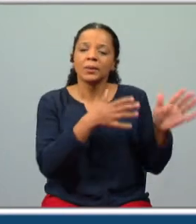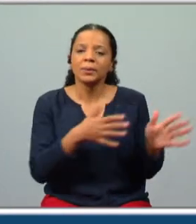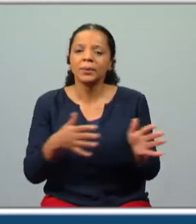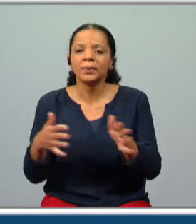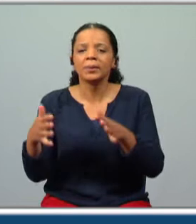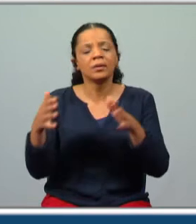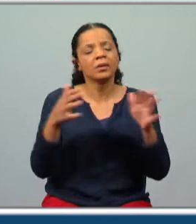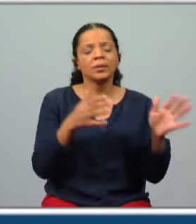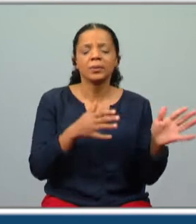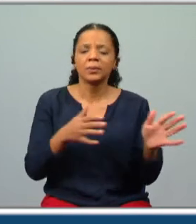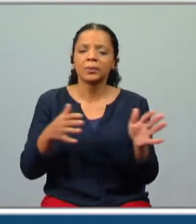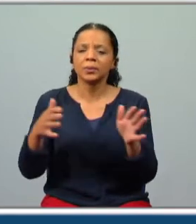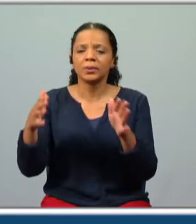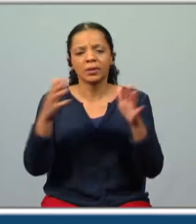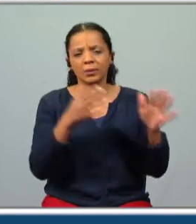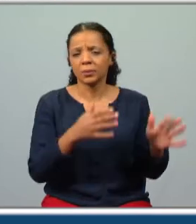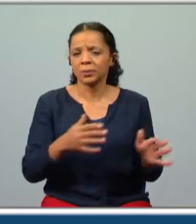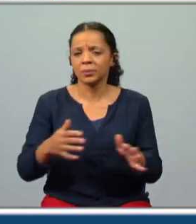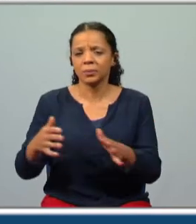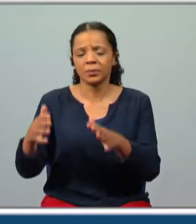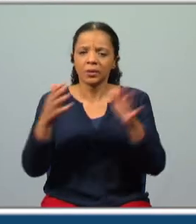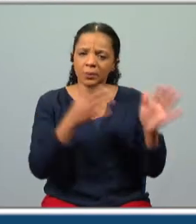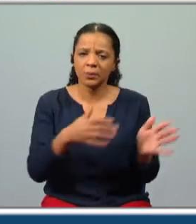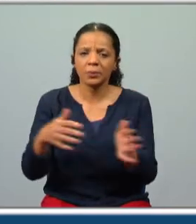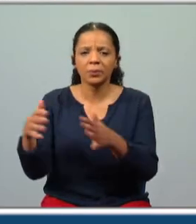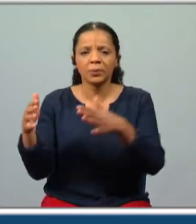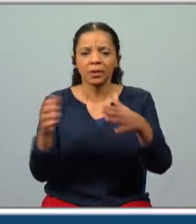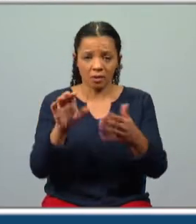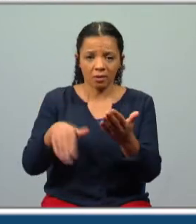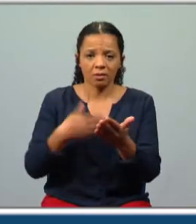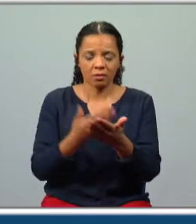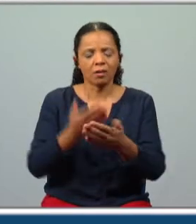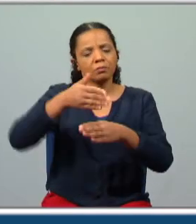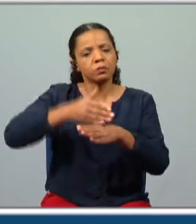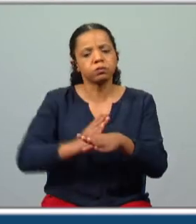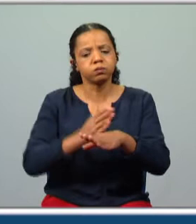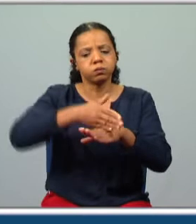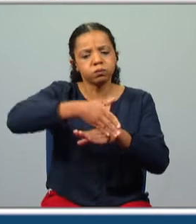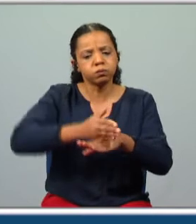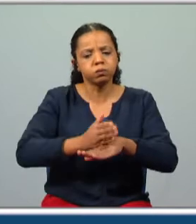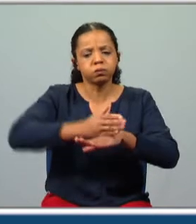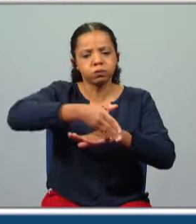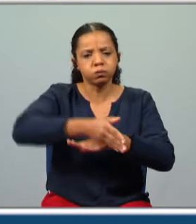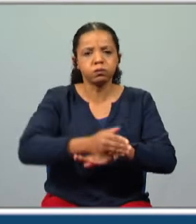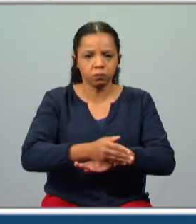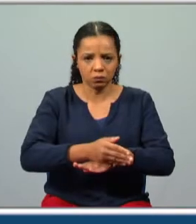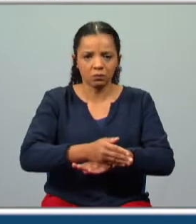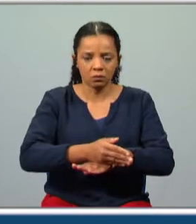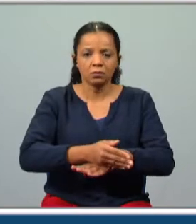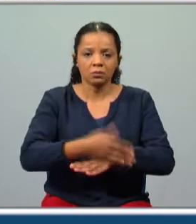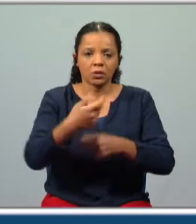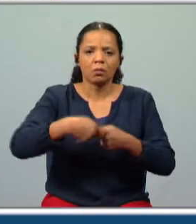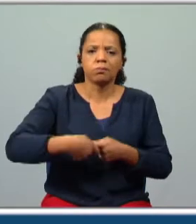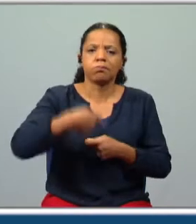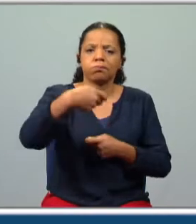prosperamente, favoravelmente. Eram propícios à navegação. E repara que temos o prolongar da